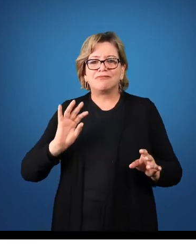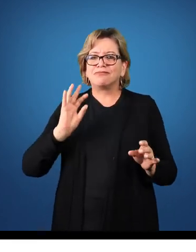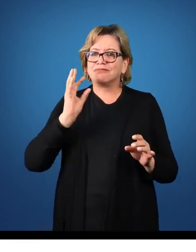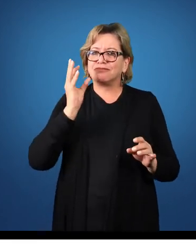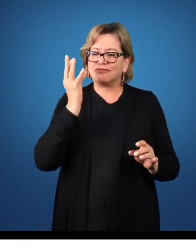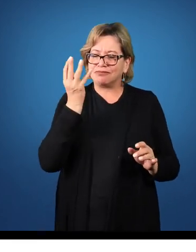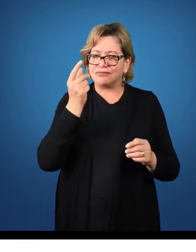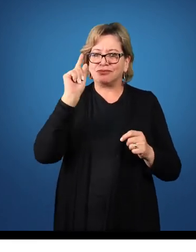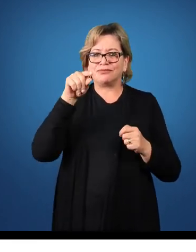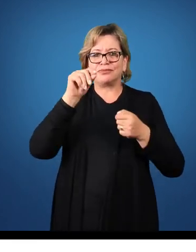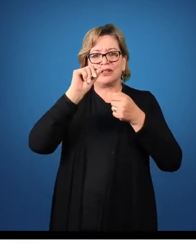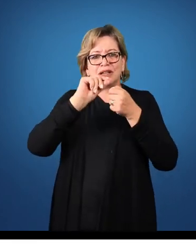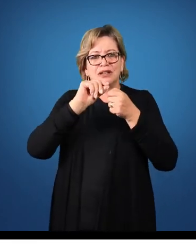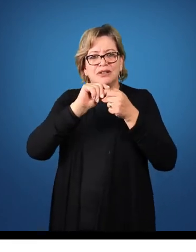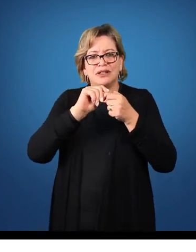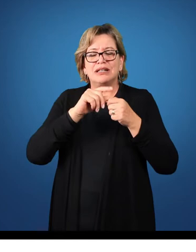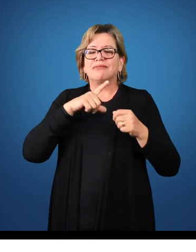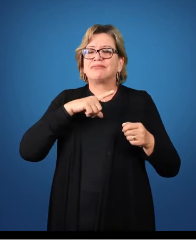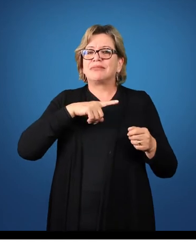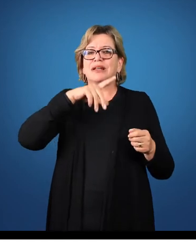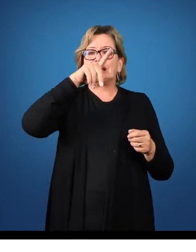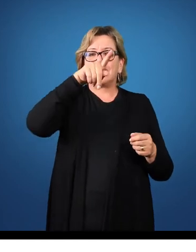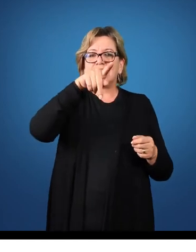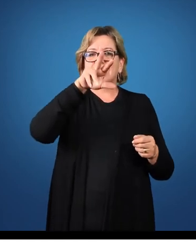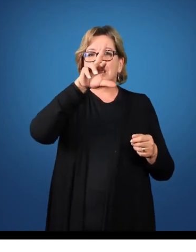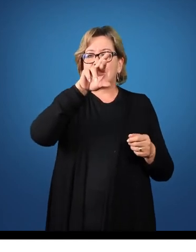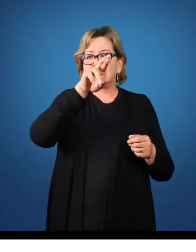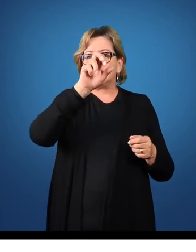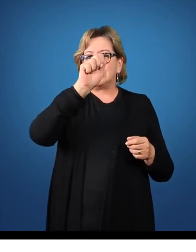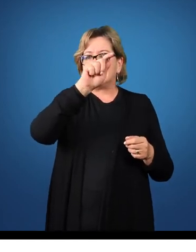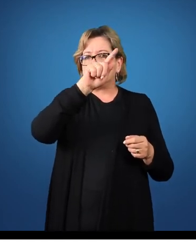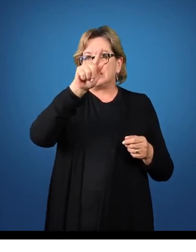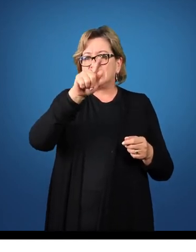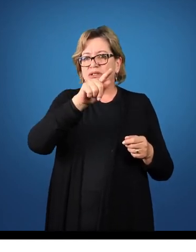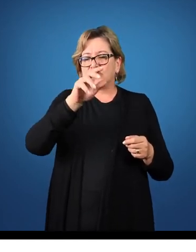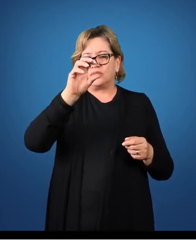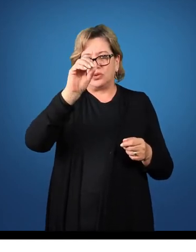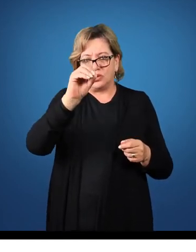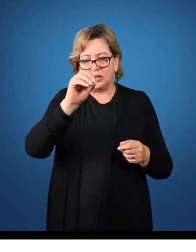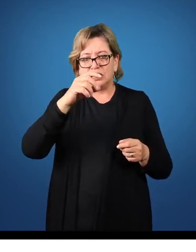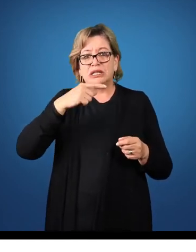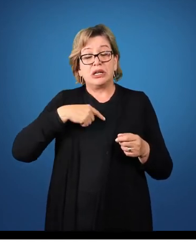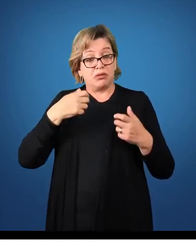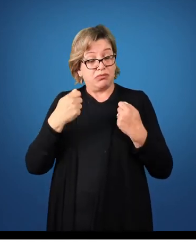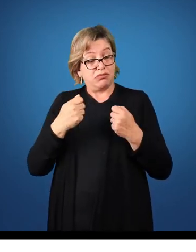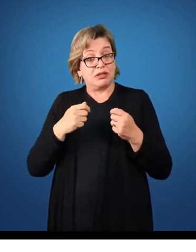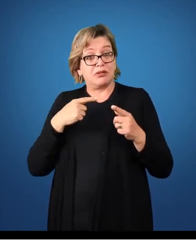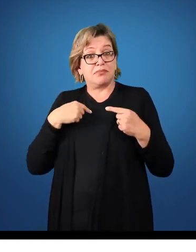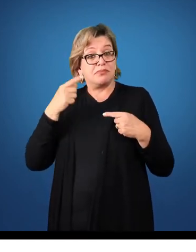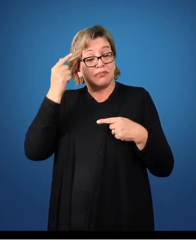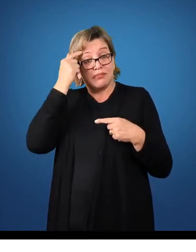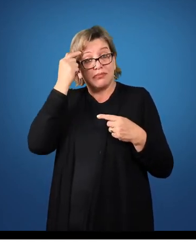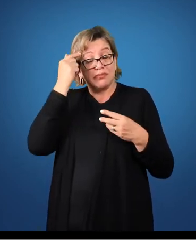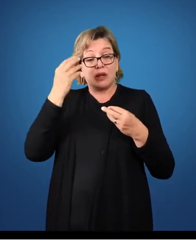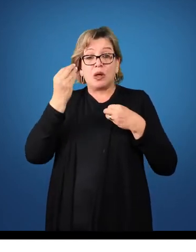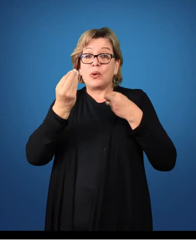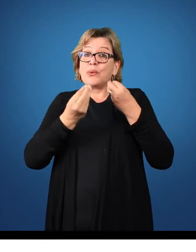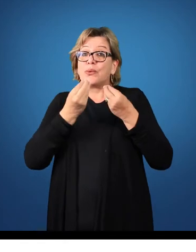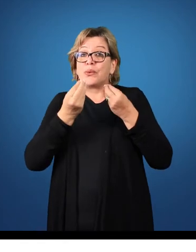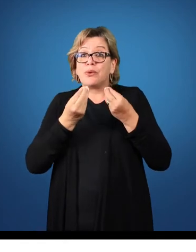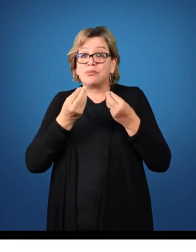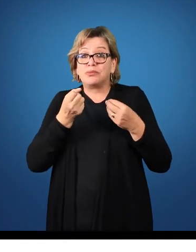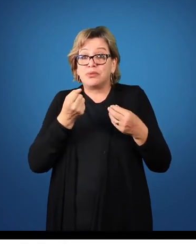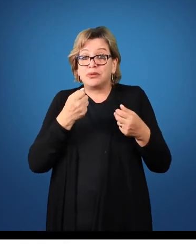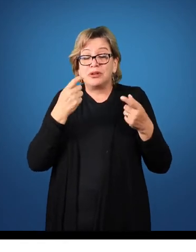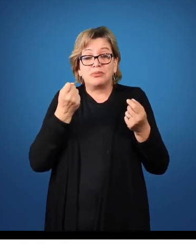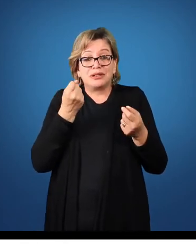realizadas em prazo, com prazo. E eu tenho que considerar isso porque se eu não o